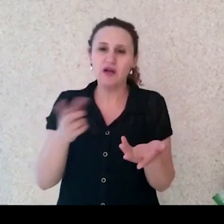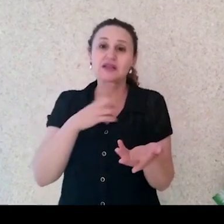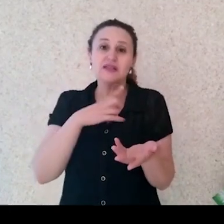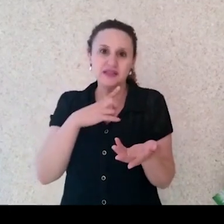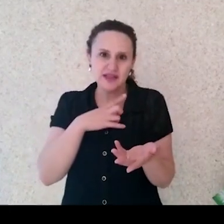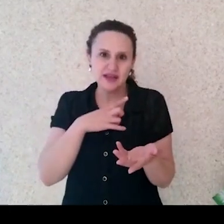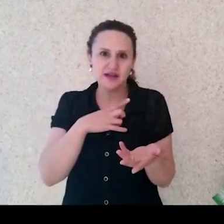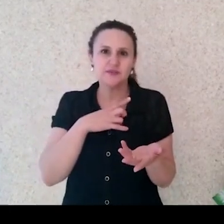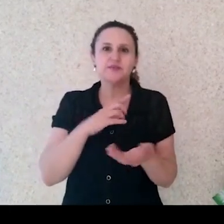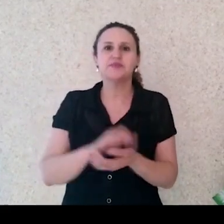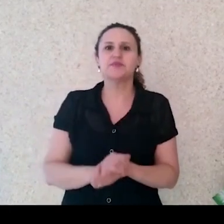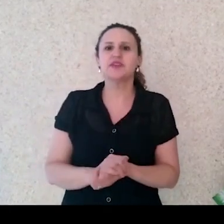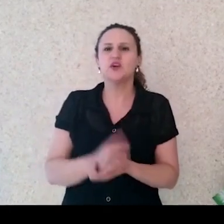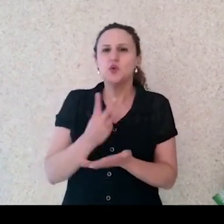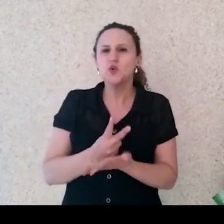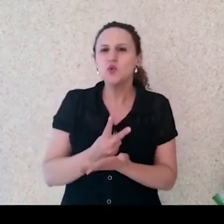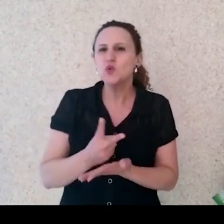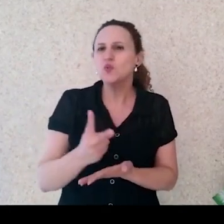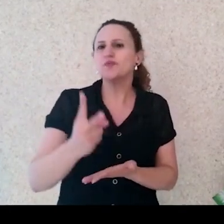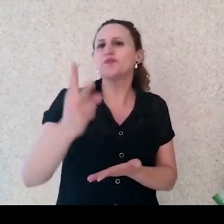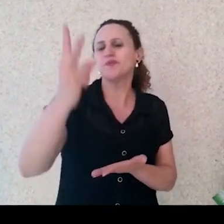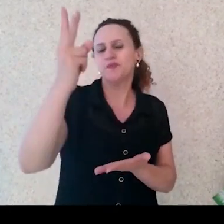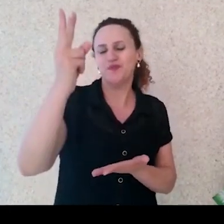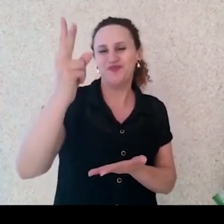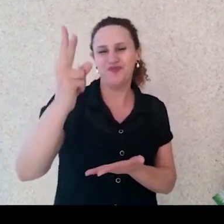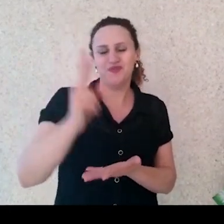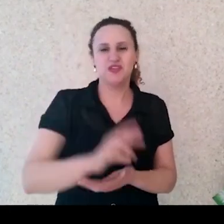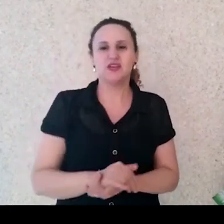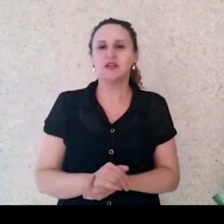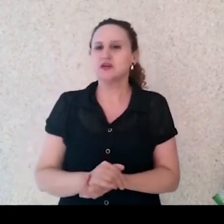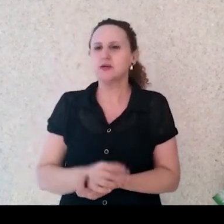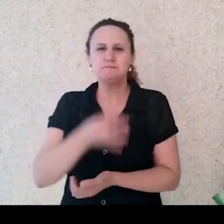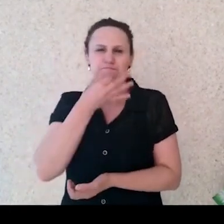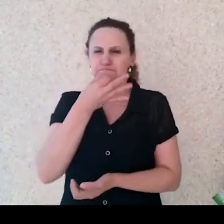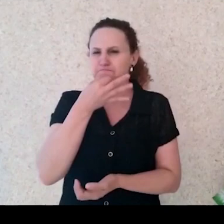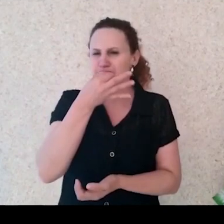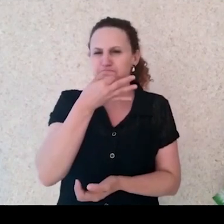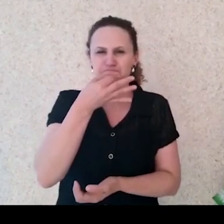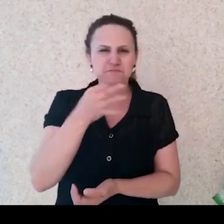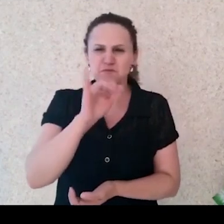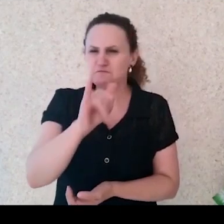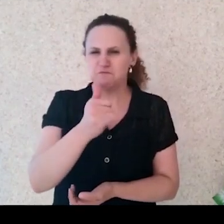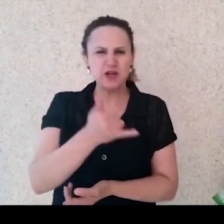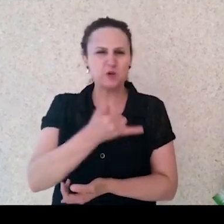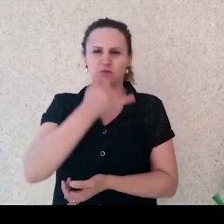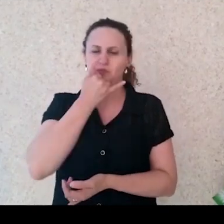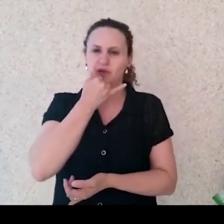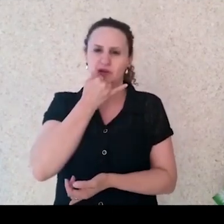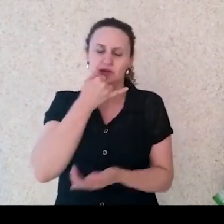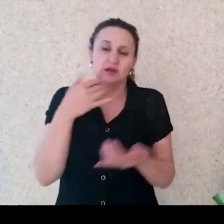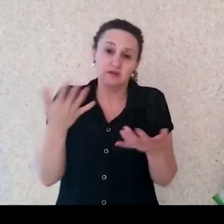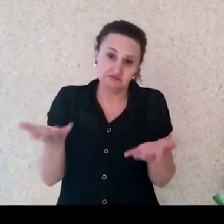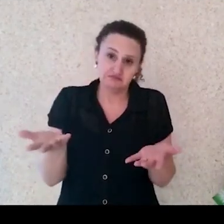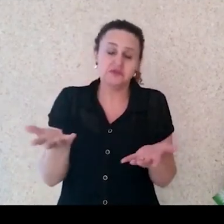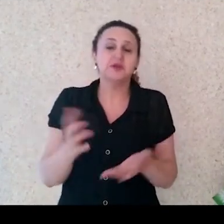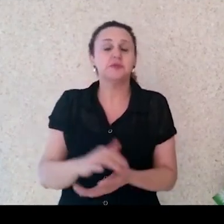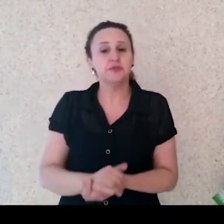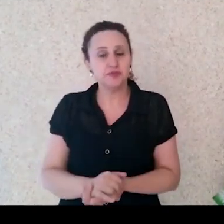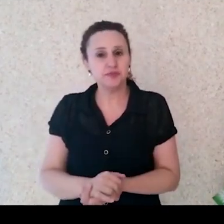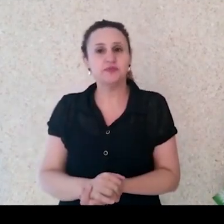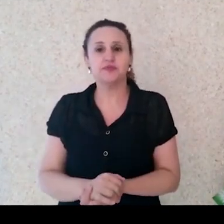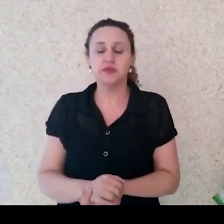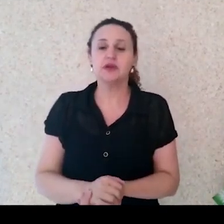ter obras que permanecem no senso comum, que não questionam a sociedade, não questionam estereótipos. Fazem muitas